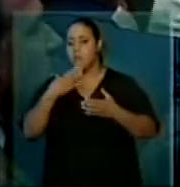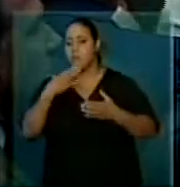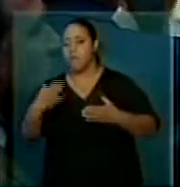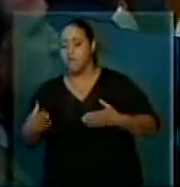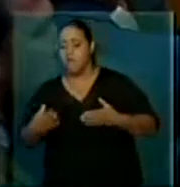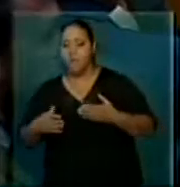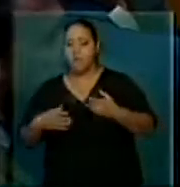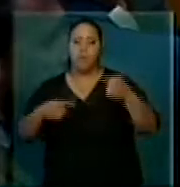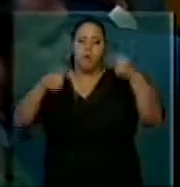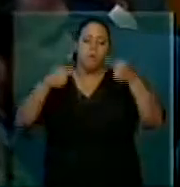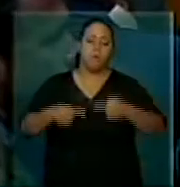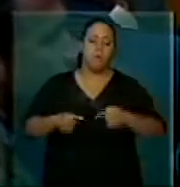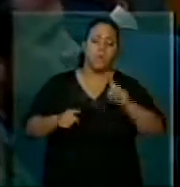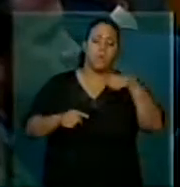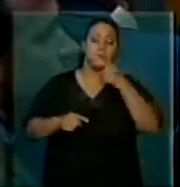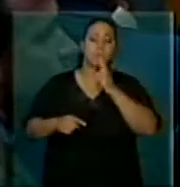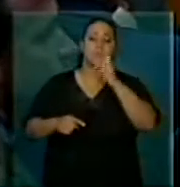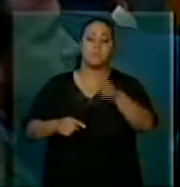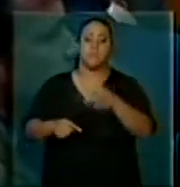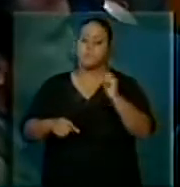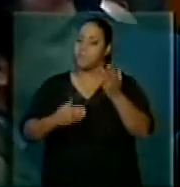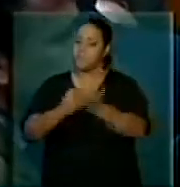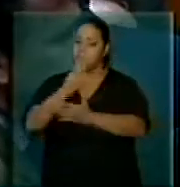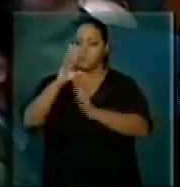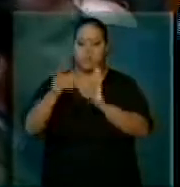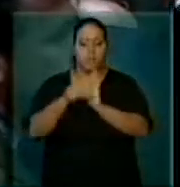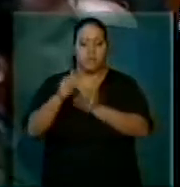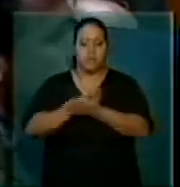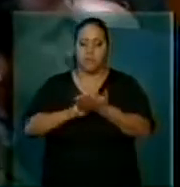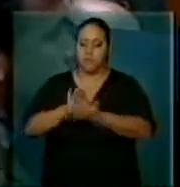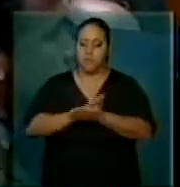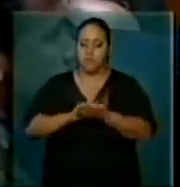e o resultado no final será não aprovação de nada